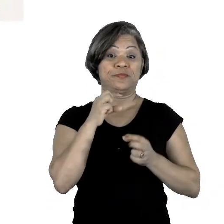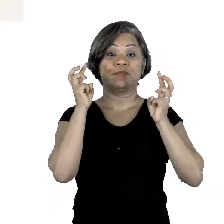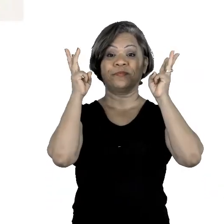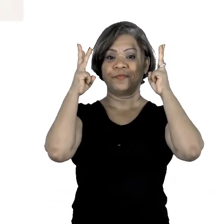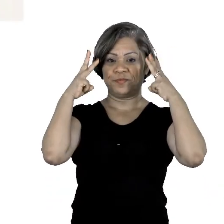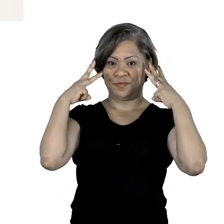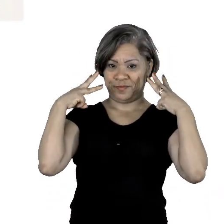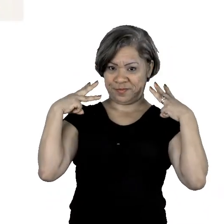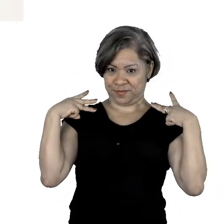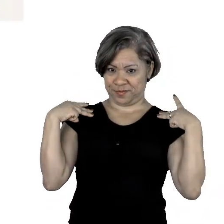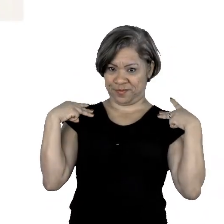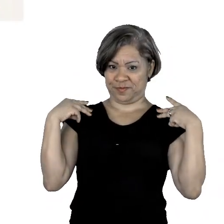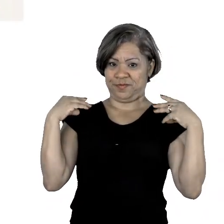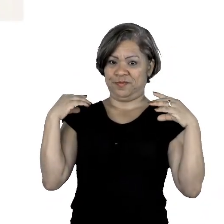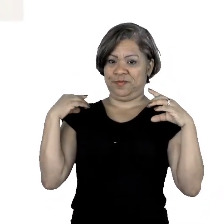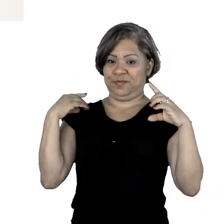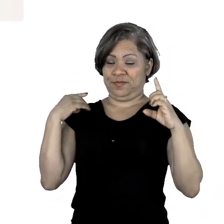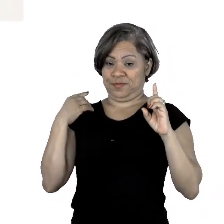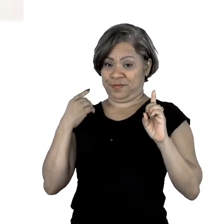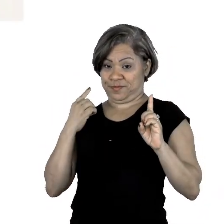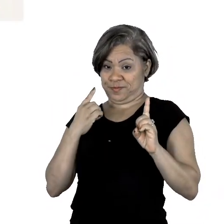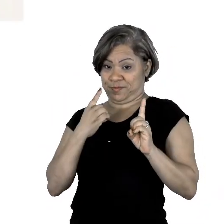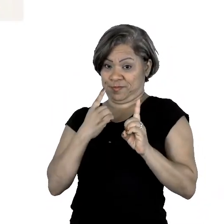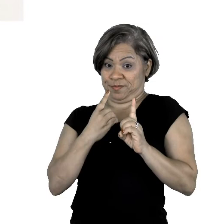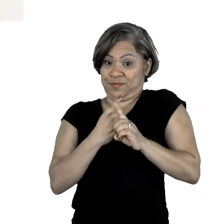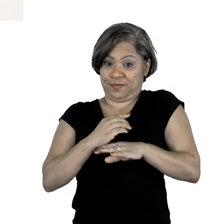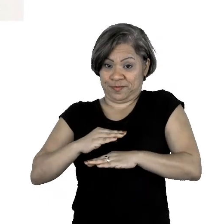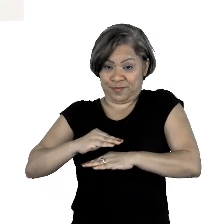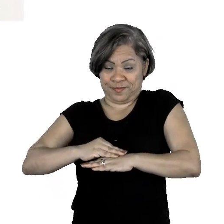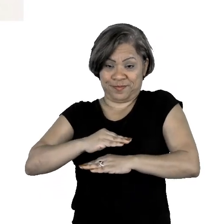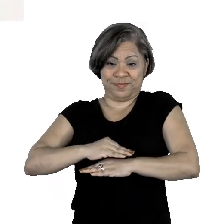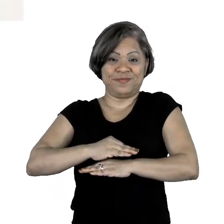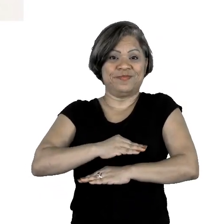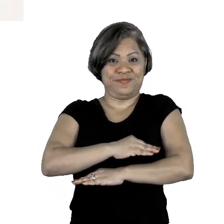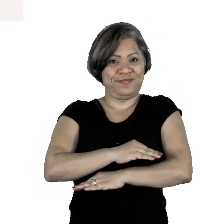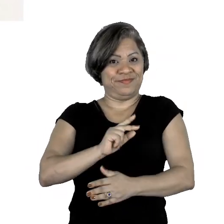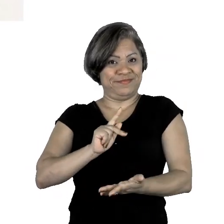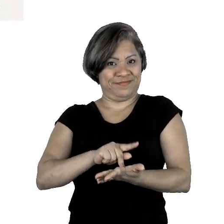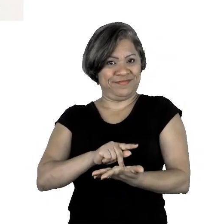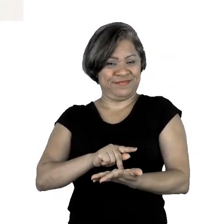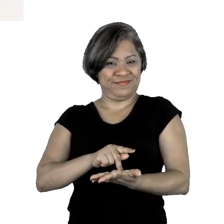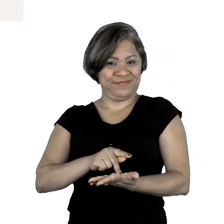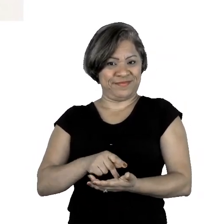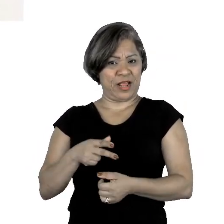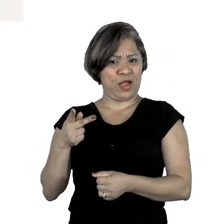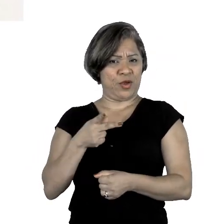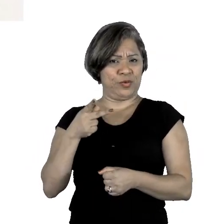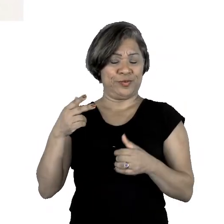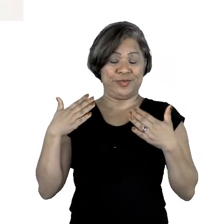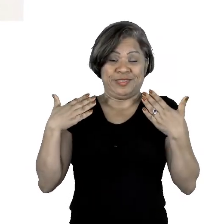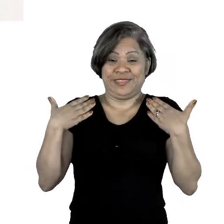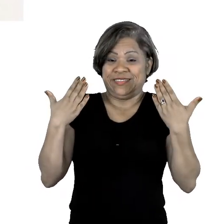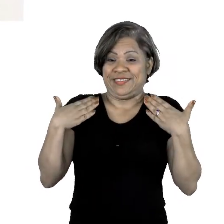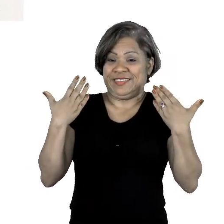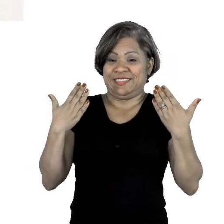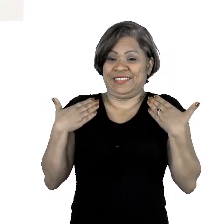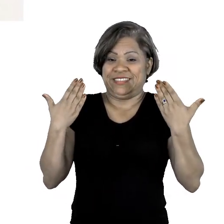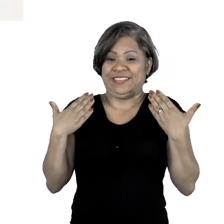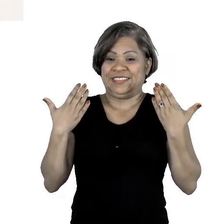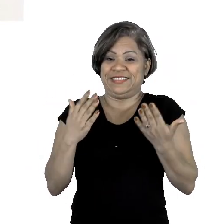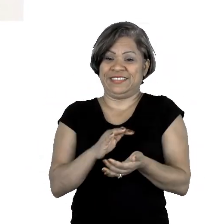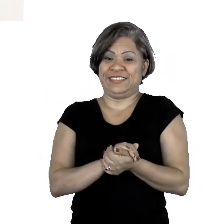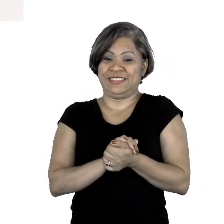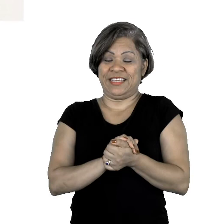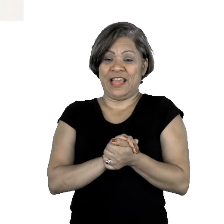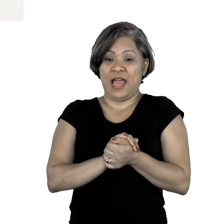feliz. E ela chega próximo de quem? Do sapinho, não verdade? Os dois muito contentes. No segundo